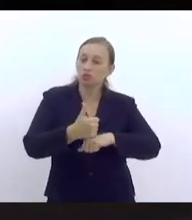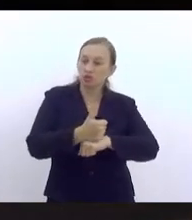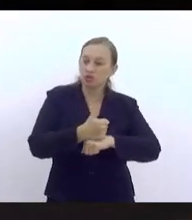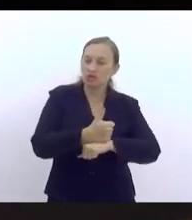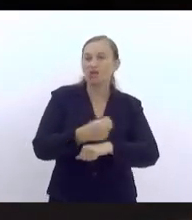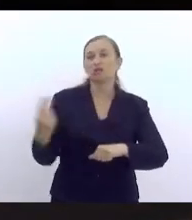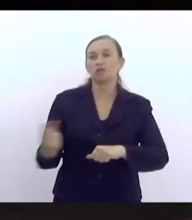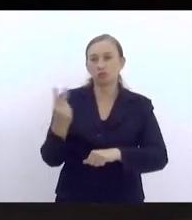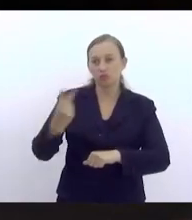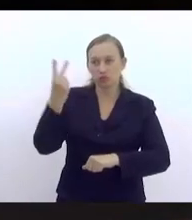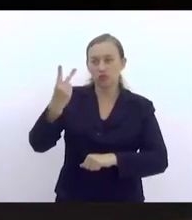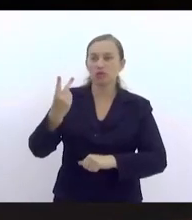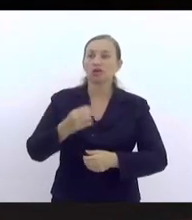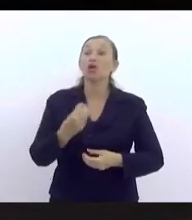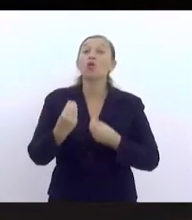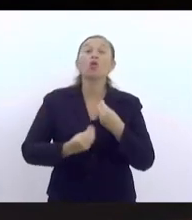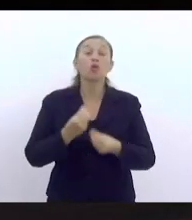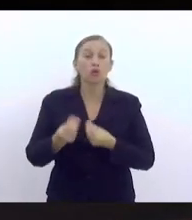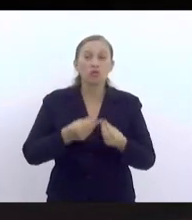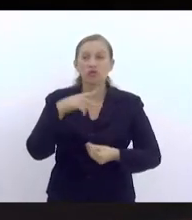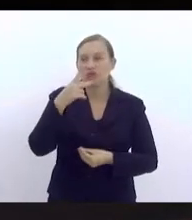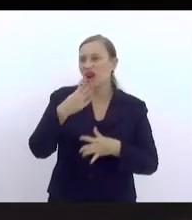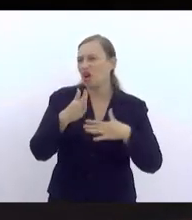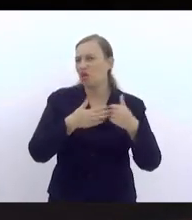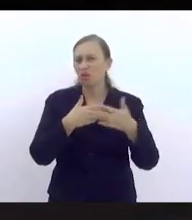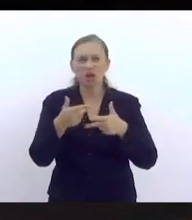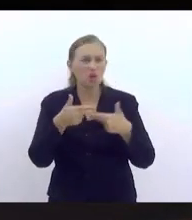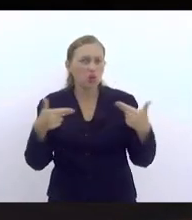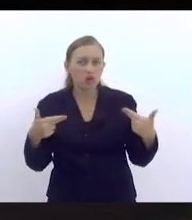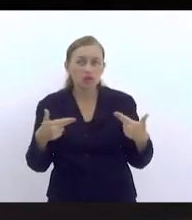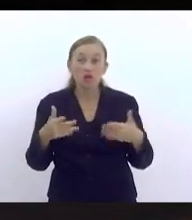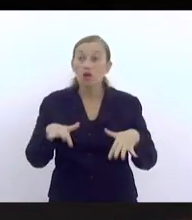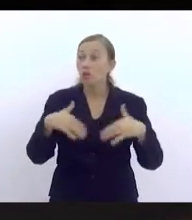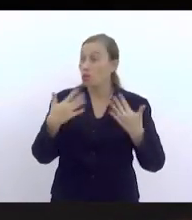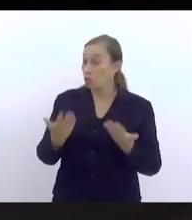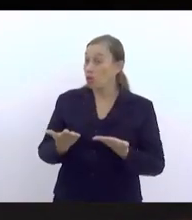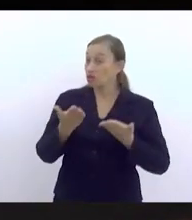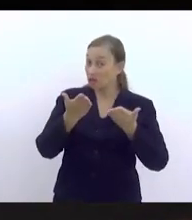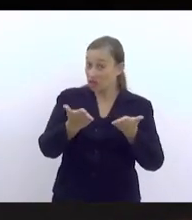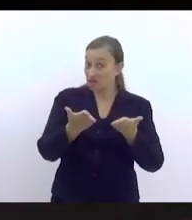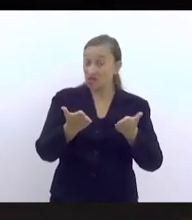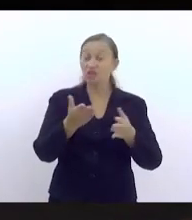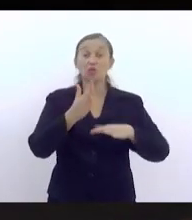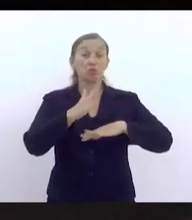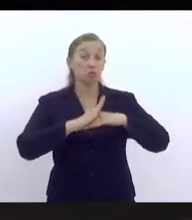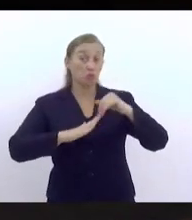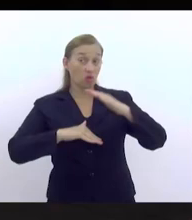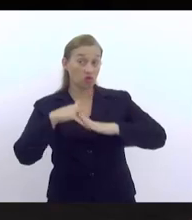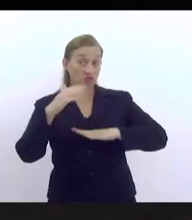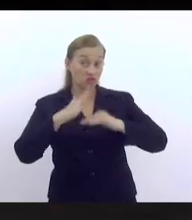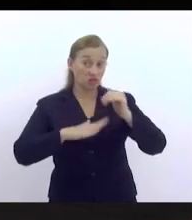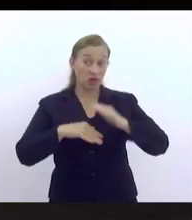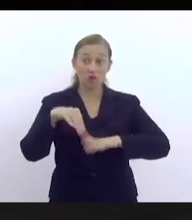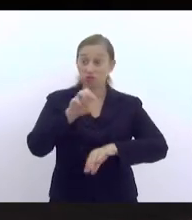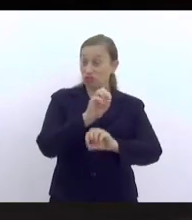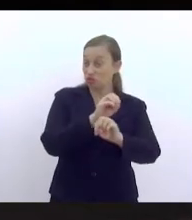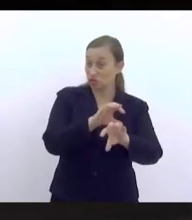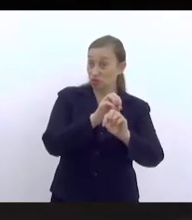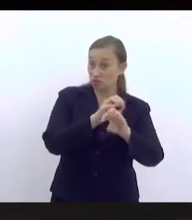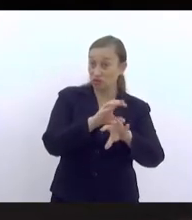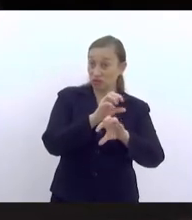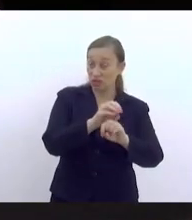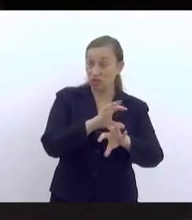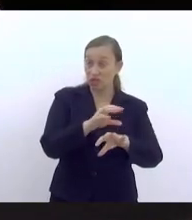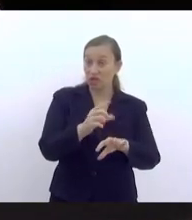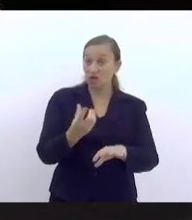Como que a gente fala de qualquer coisa quando esse profissional de educação recebe menos